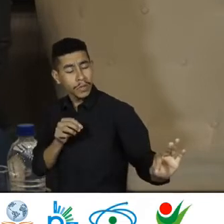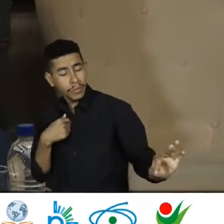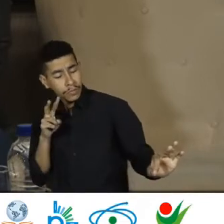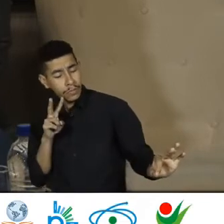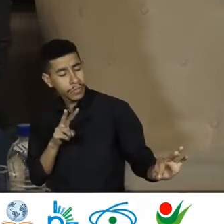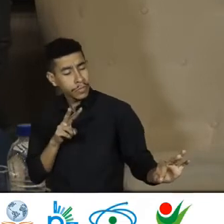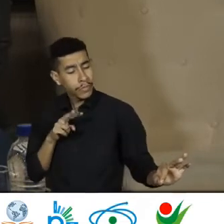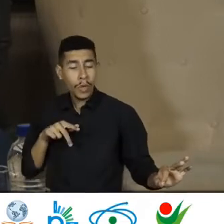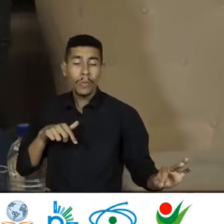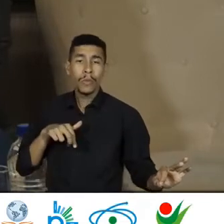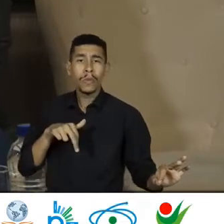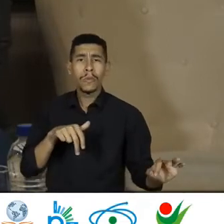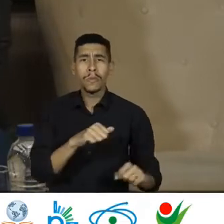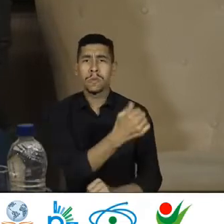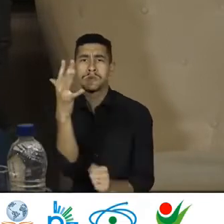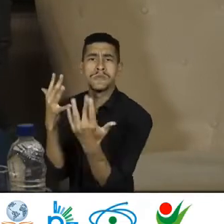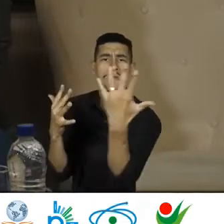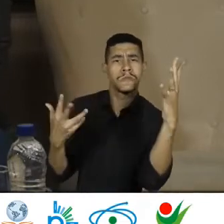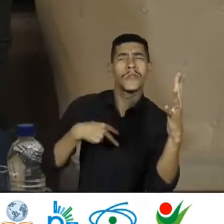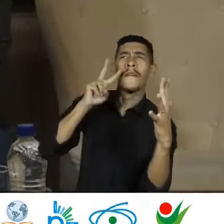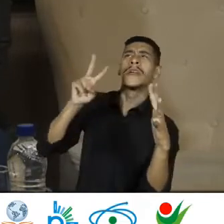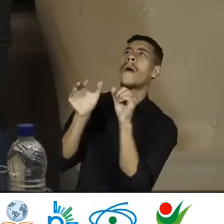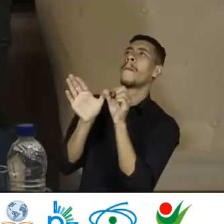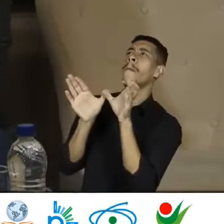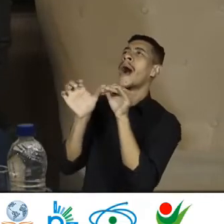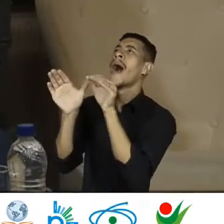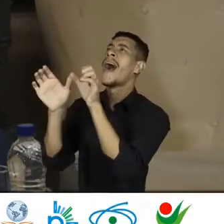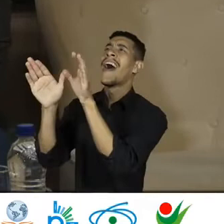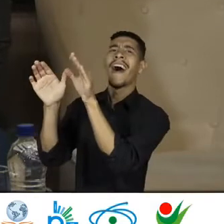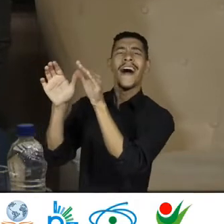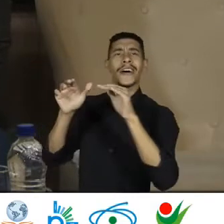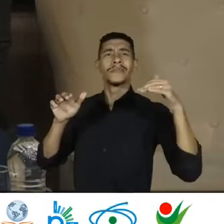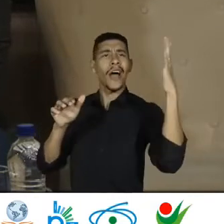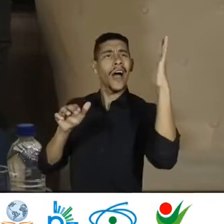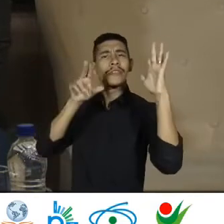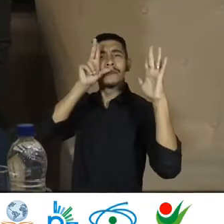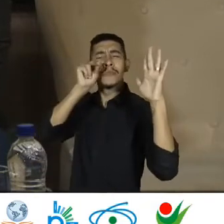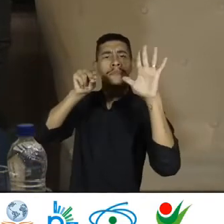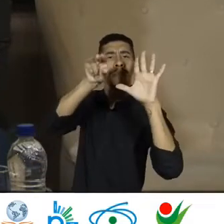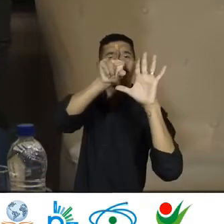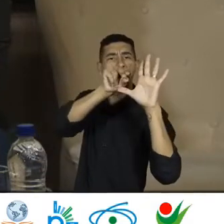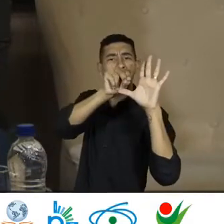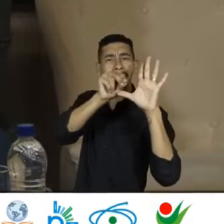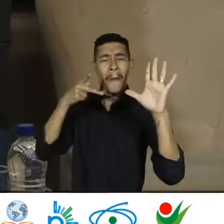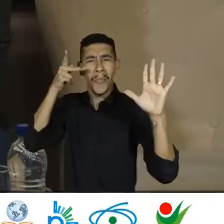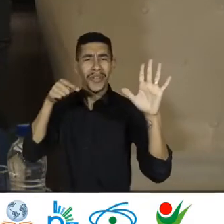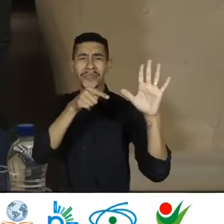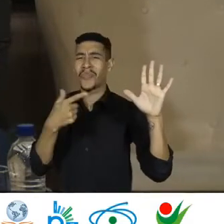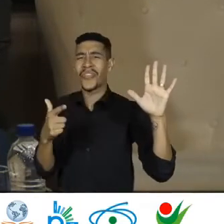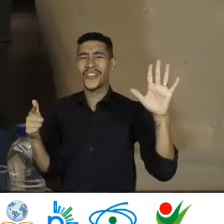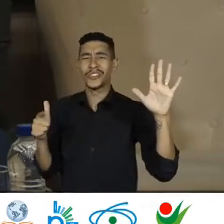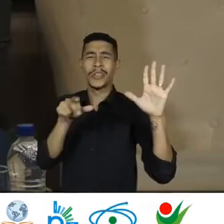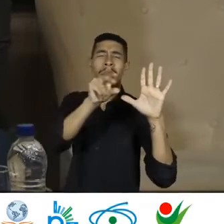Caminhei por um bosque Vi os pássaros nas árvores Eles não tinham políticos E cantavam à vontade